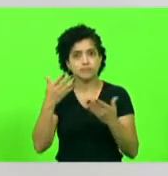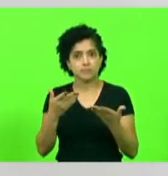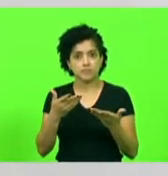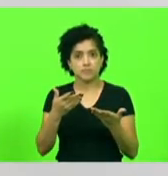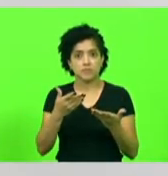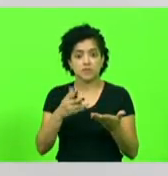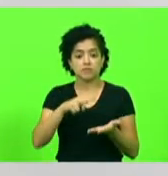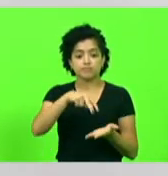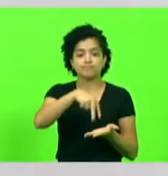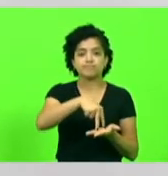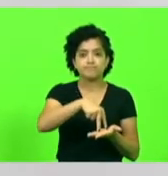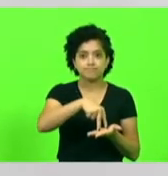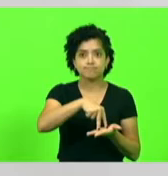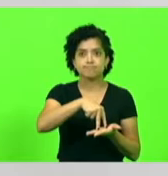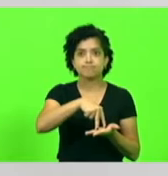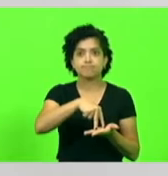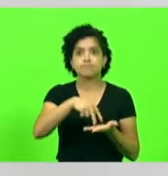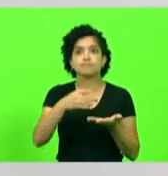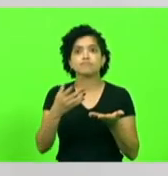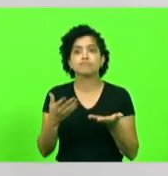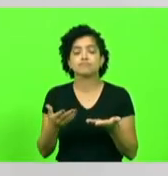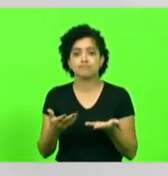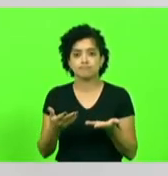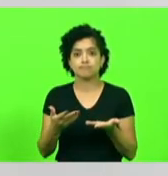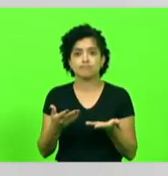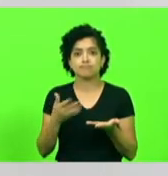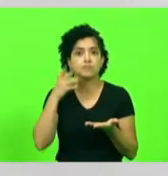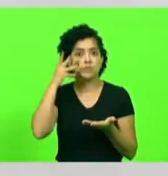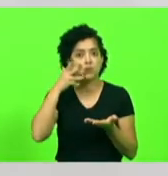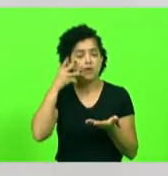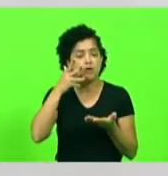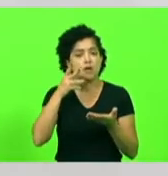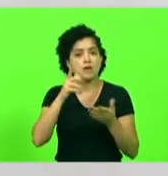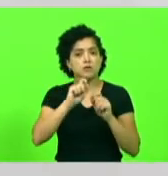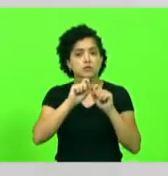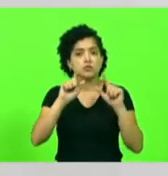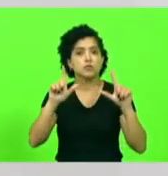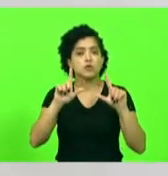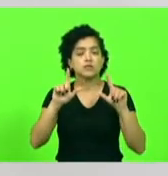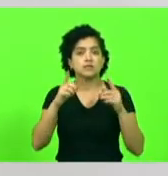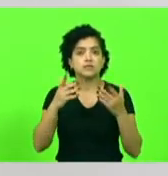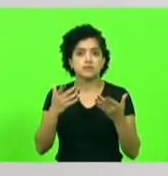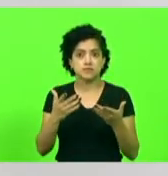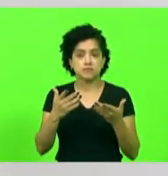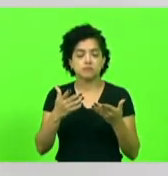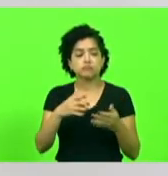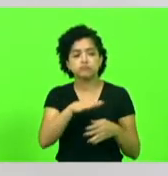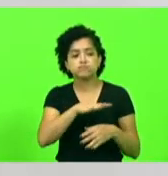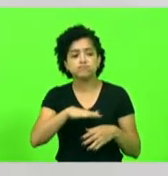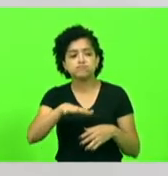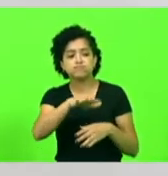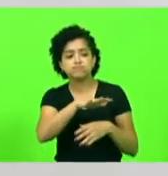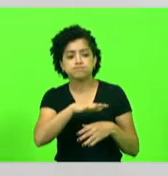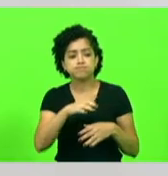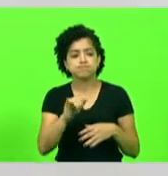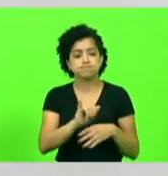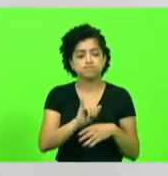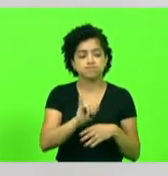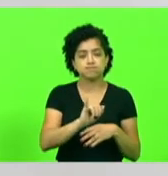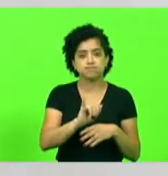tribuna da Assembleia Legislativa, que chamou a atenção do Vale do Itajaí, chamou a atenção